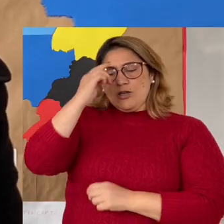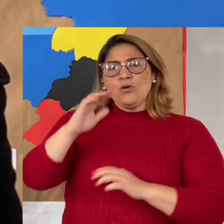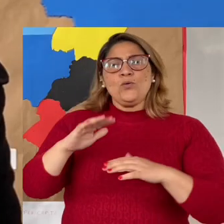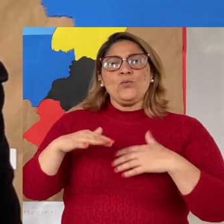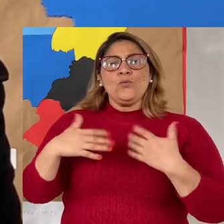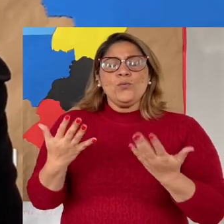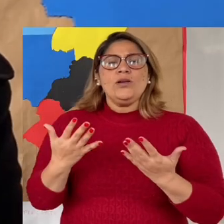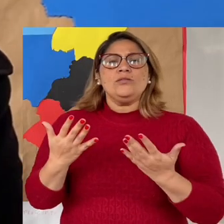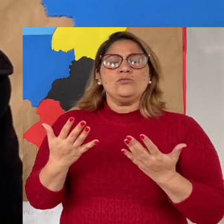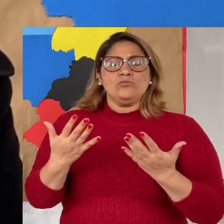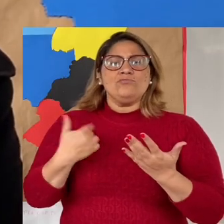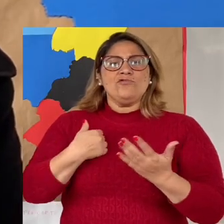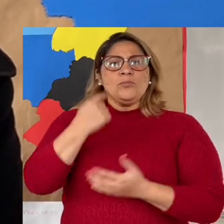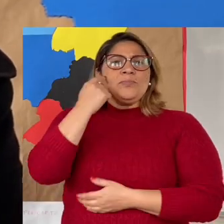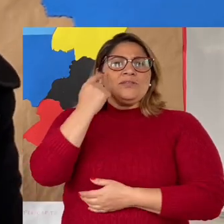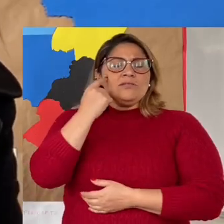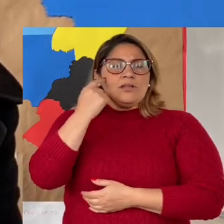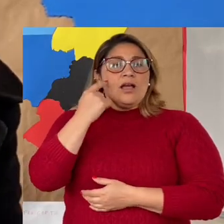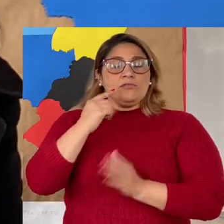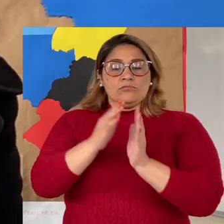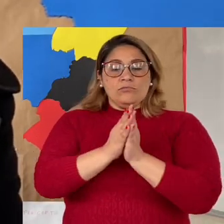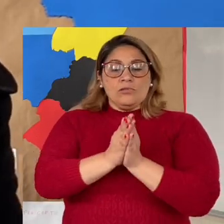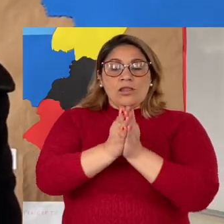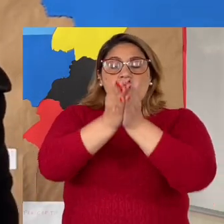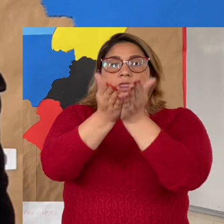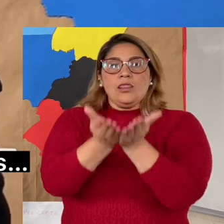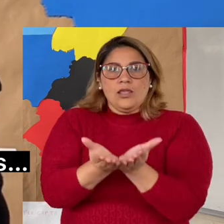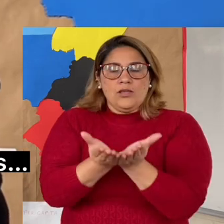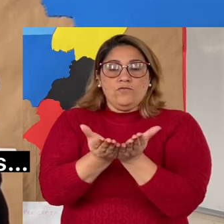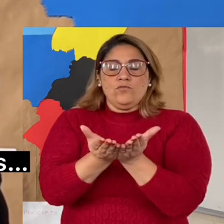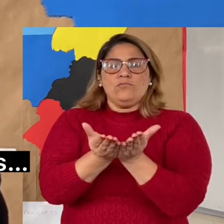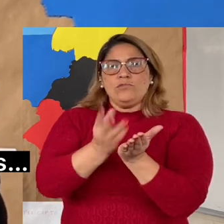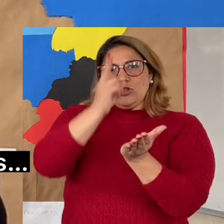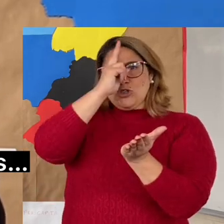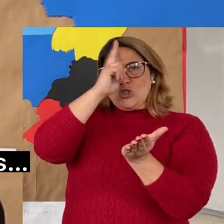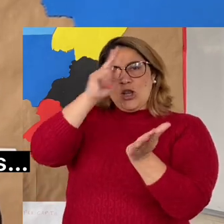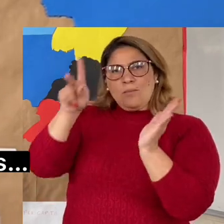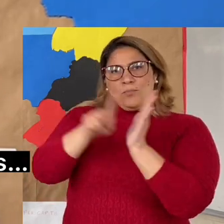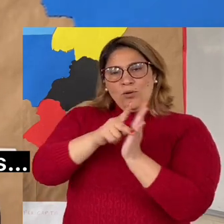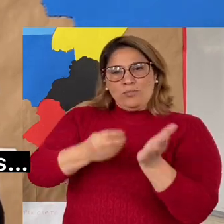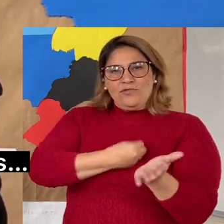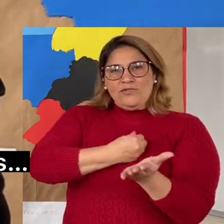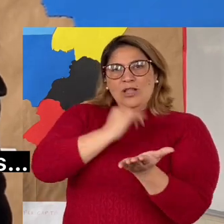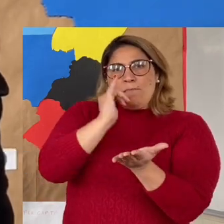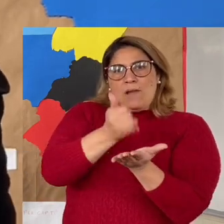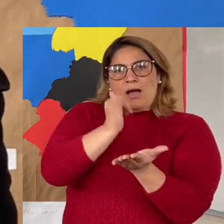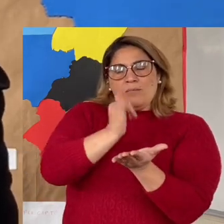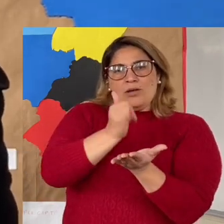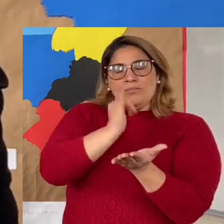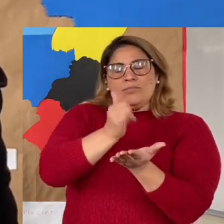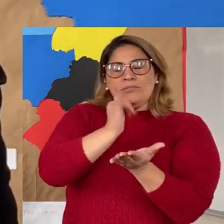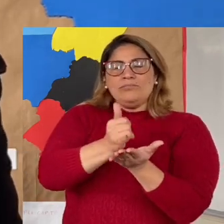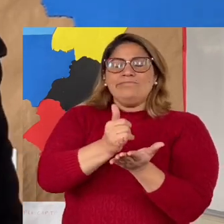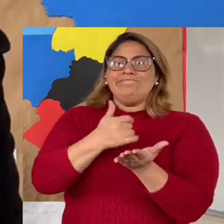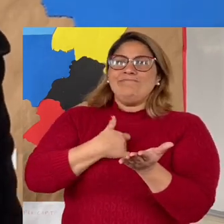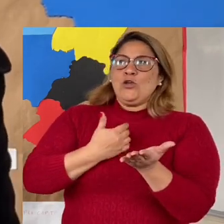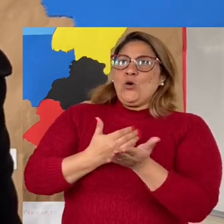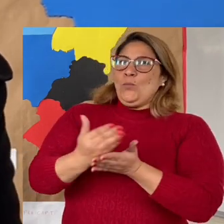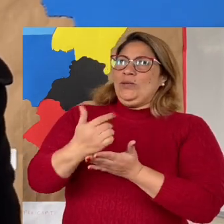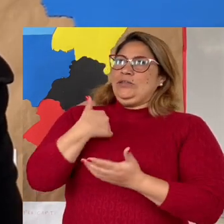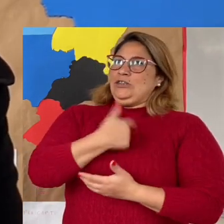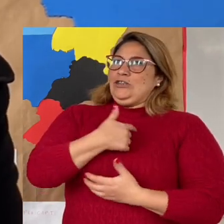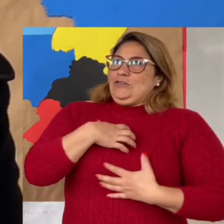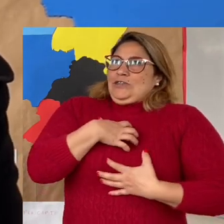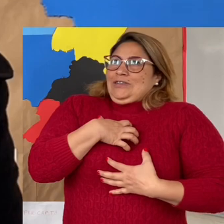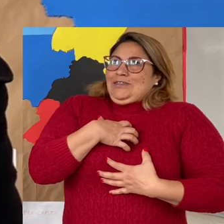E quando foi cogitada a hipótese de um livro, onde eles contassem a história deles, num primeiro